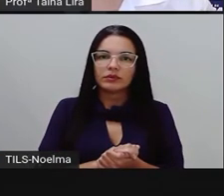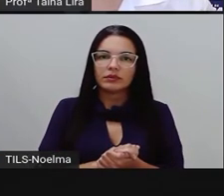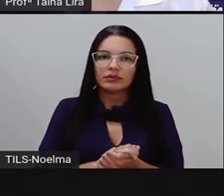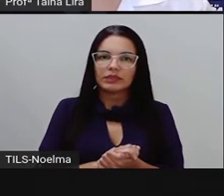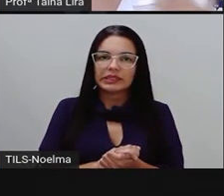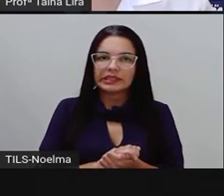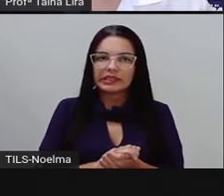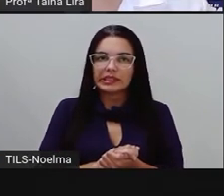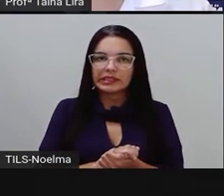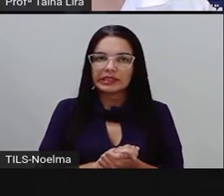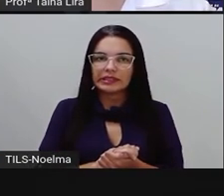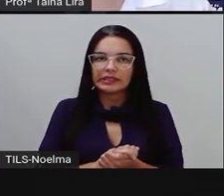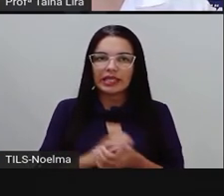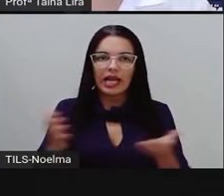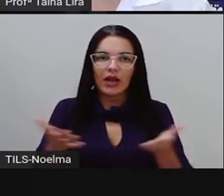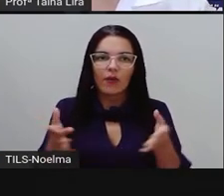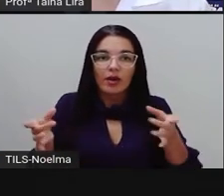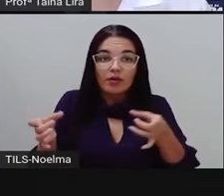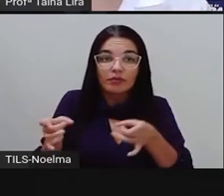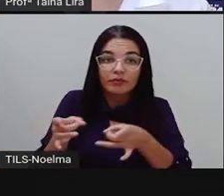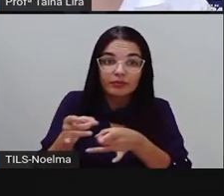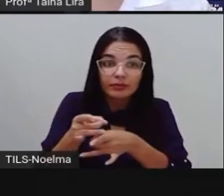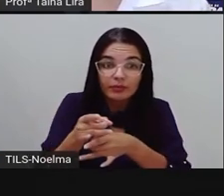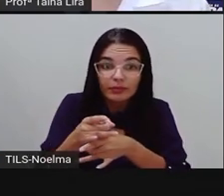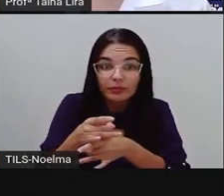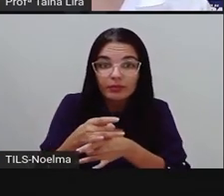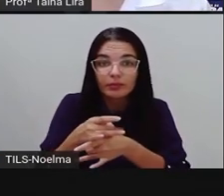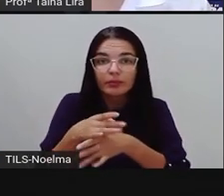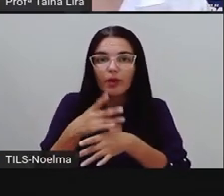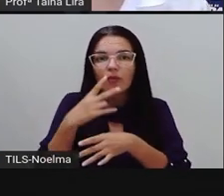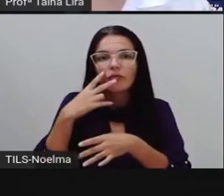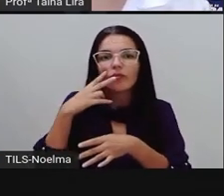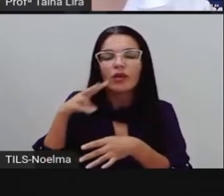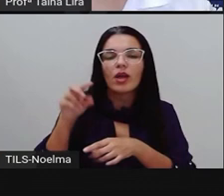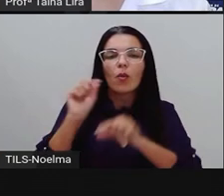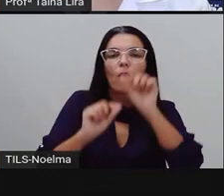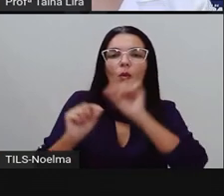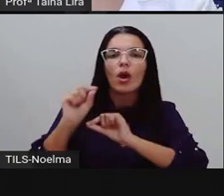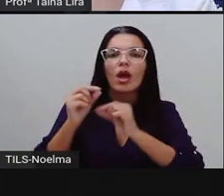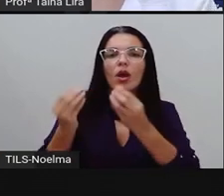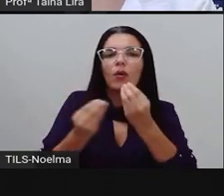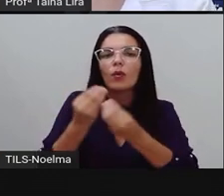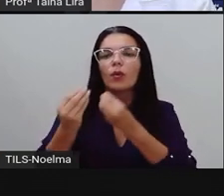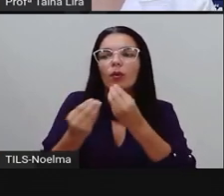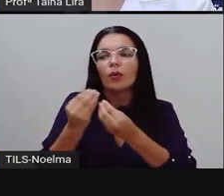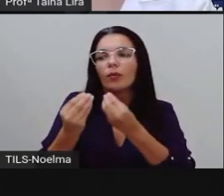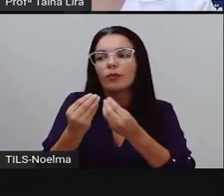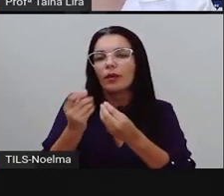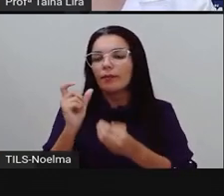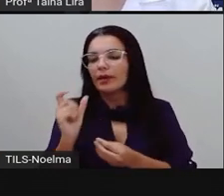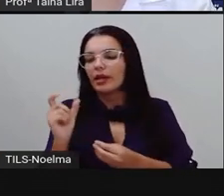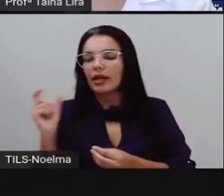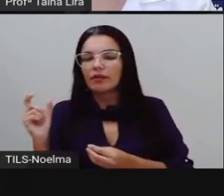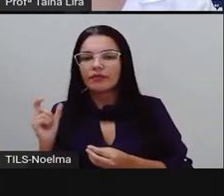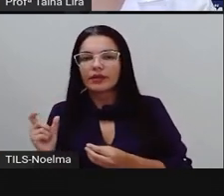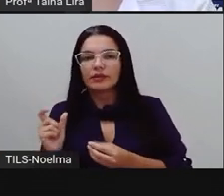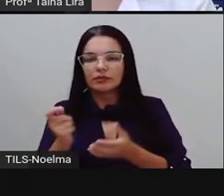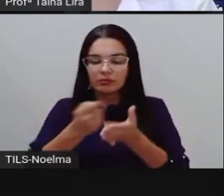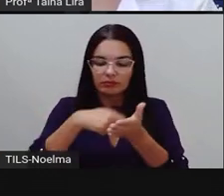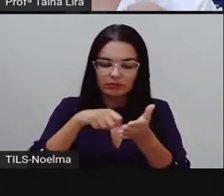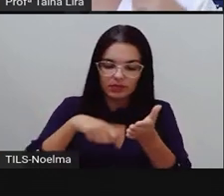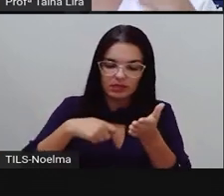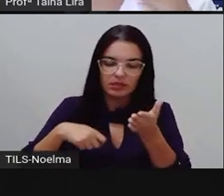finalizar aí, fechar tudo aí com chave de ouro, a gente vai ver aqui, né, as palavrinhas aí